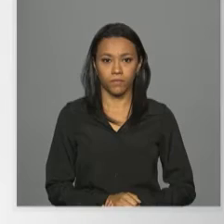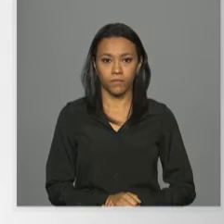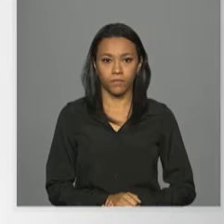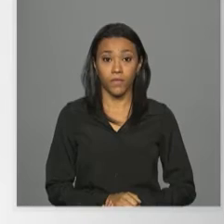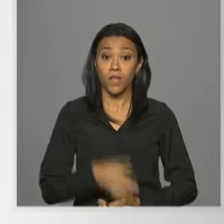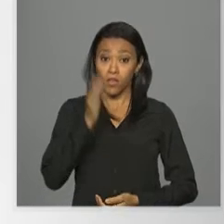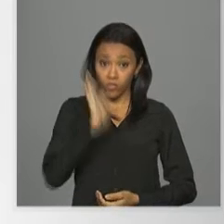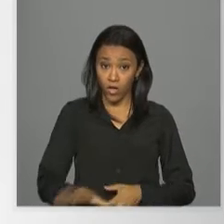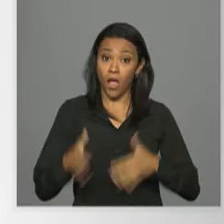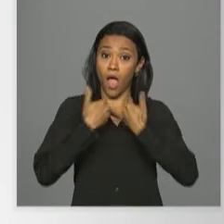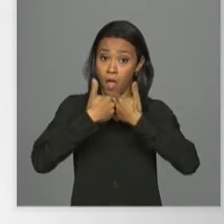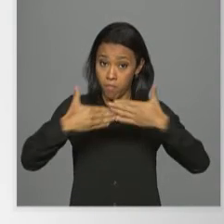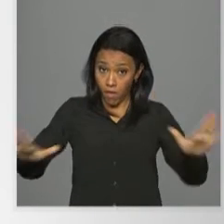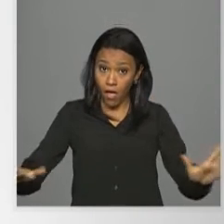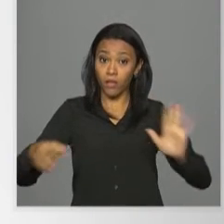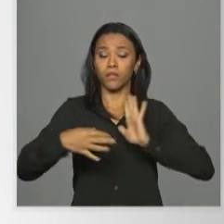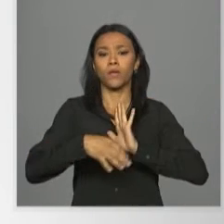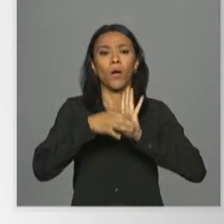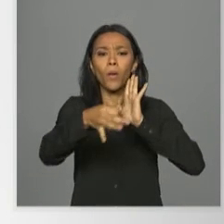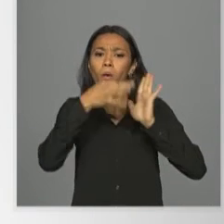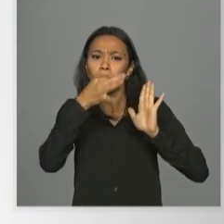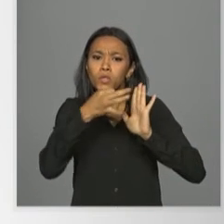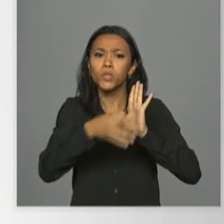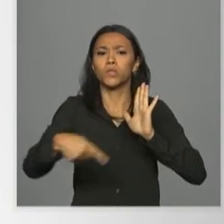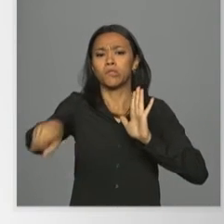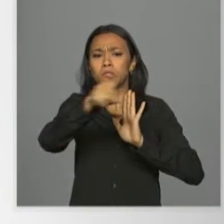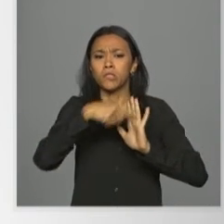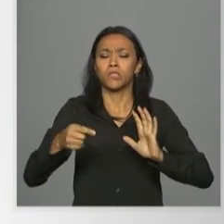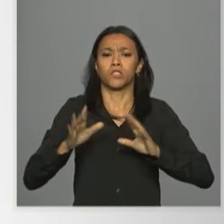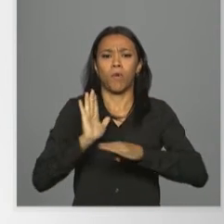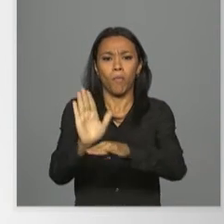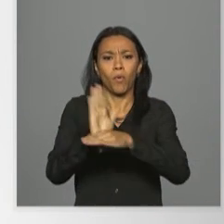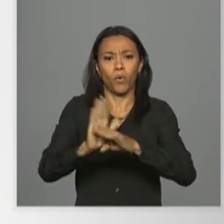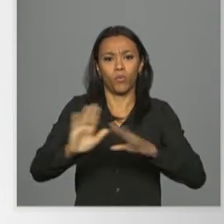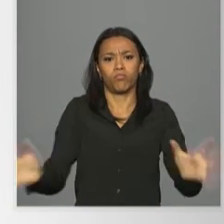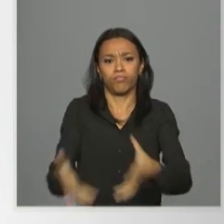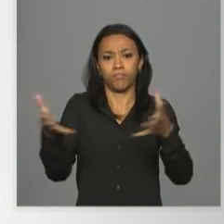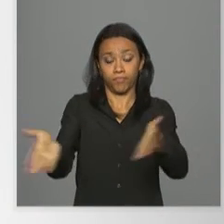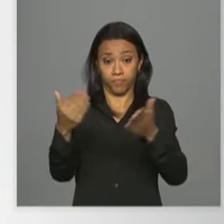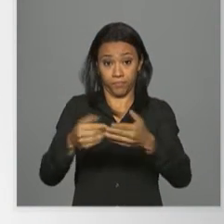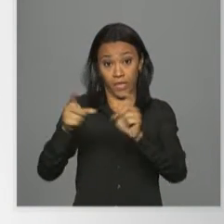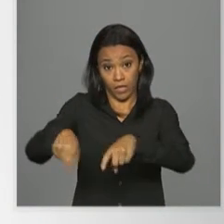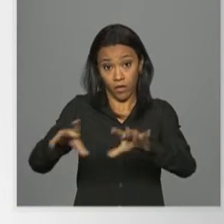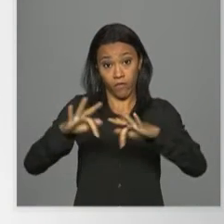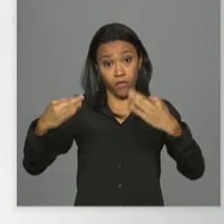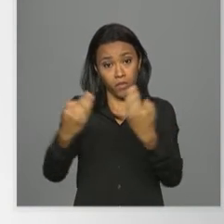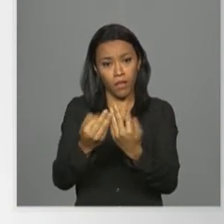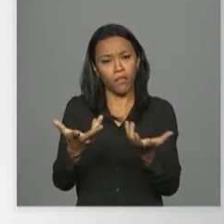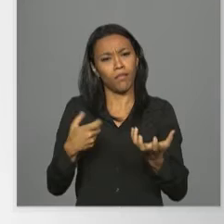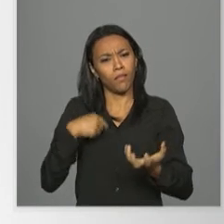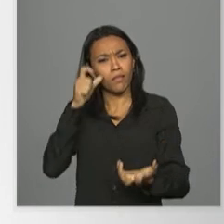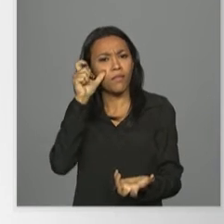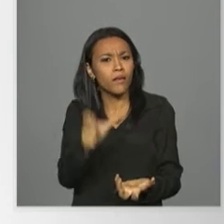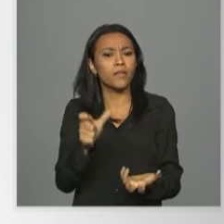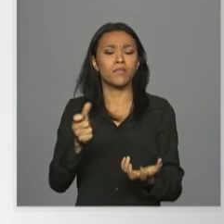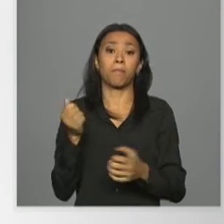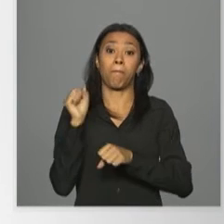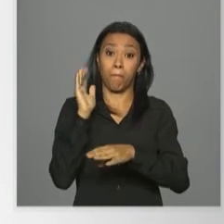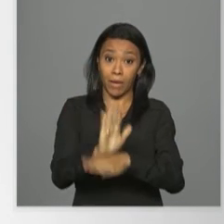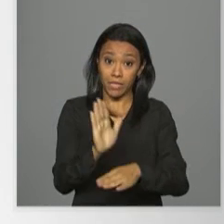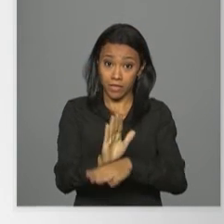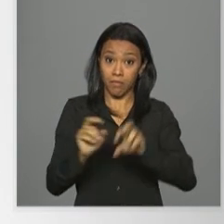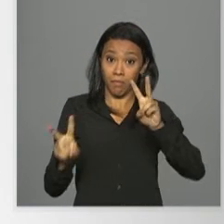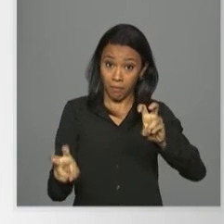Está aberta a chamada pública para empreendimentos coletivos da agricultura familiar que tem o interesse em participar das praças Brasil